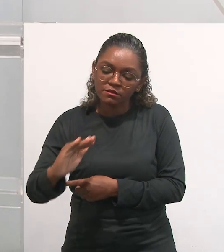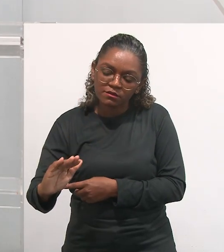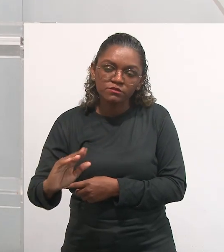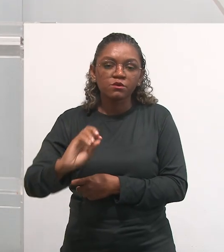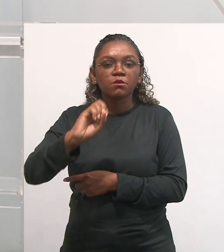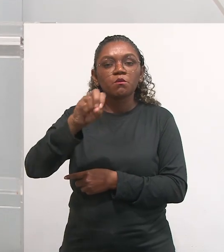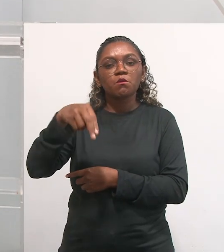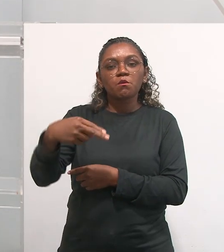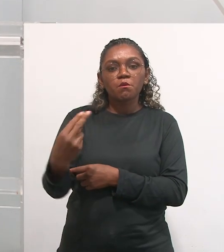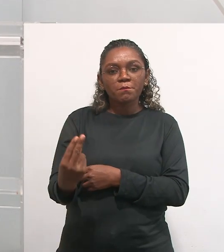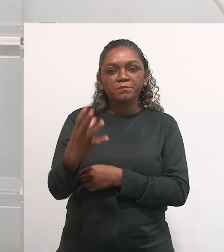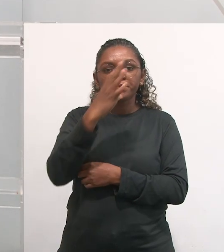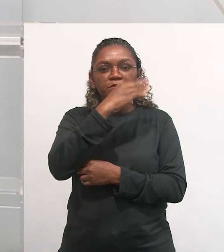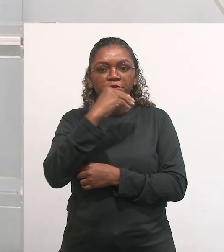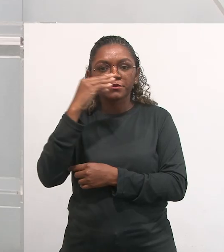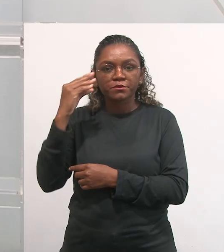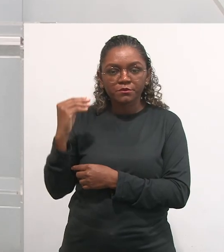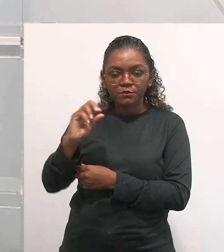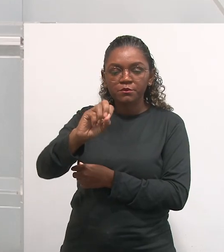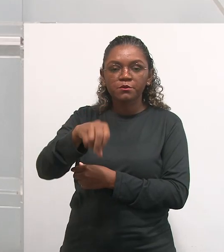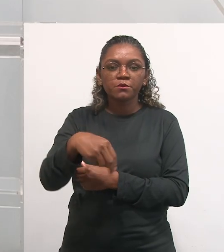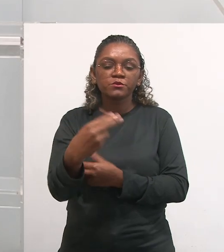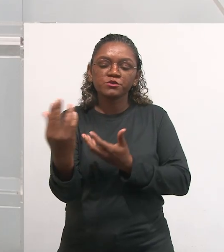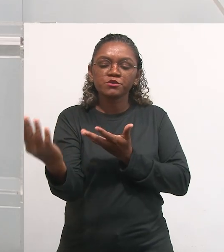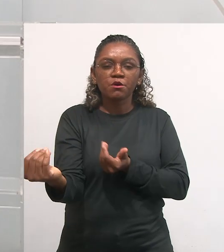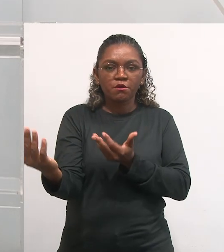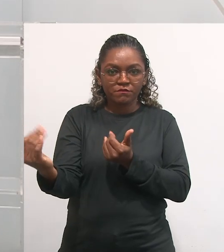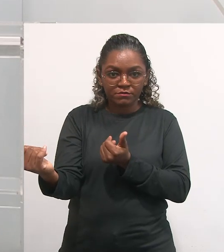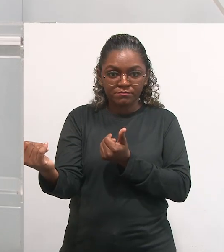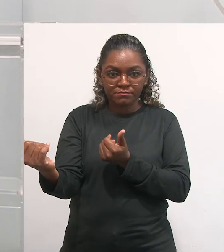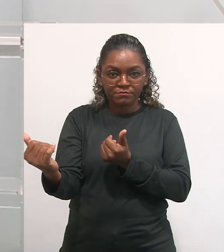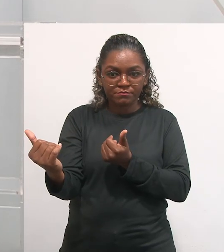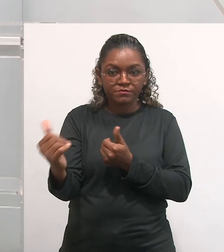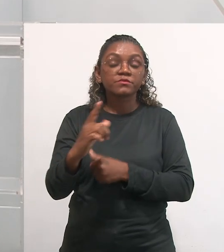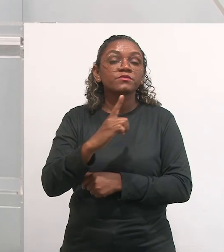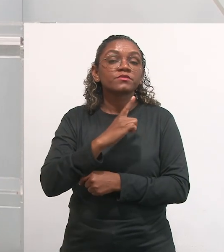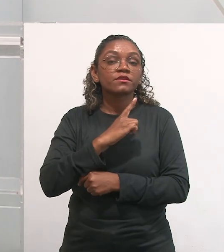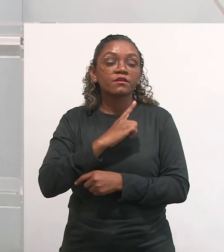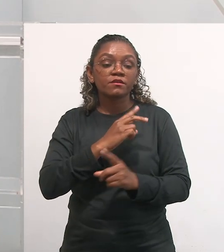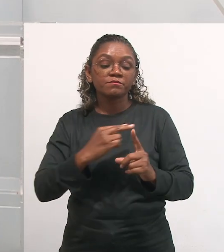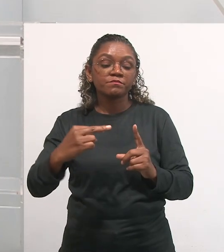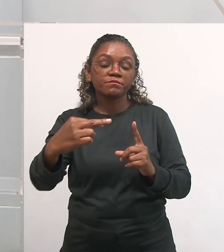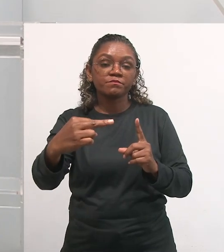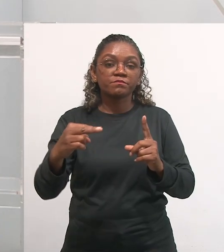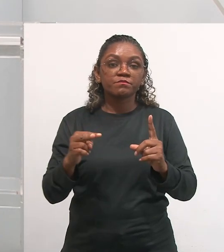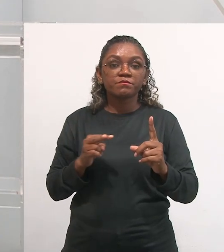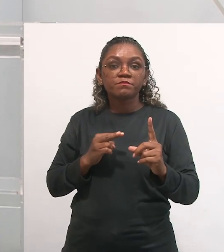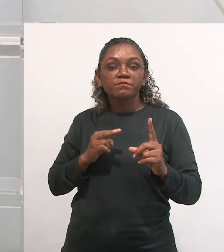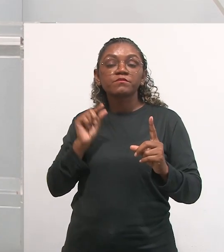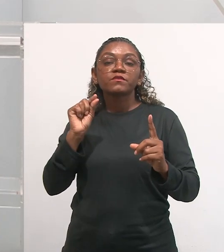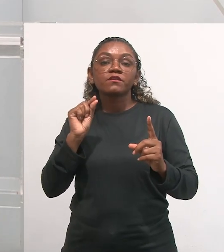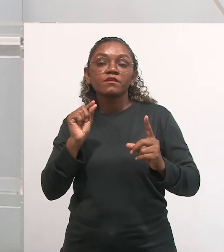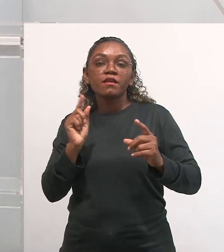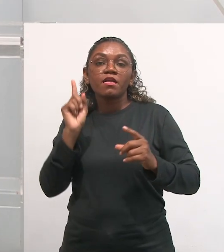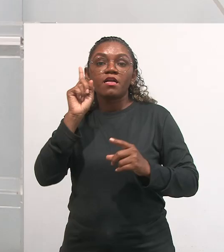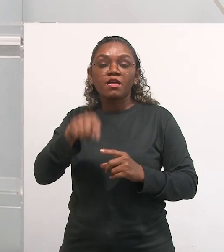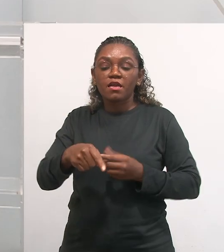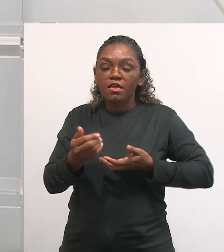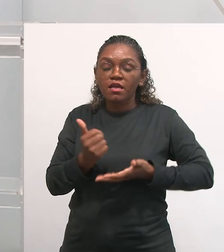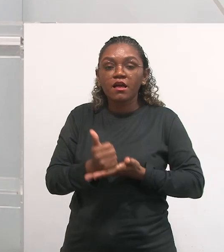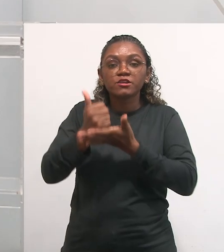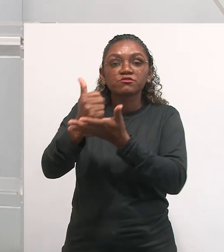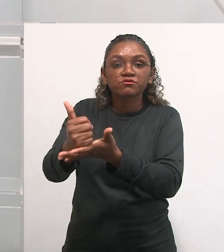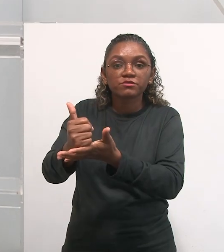adolescente, ou quanto o jovem, a perspectiva agora é a intervenção. A